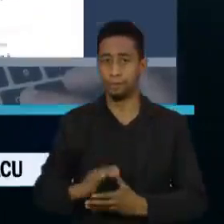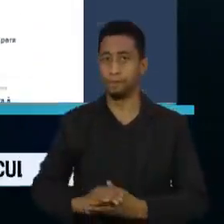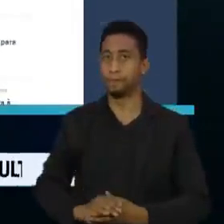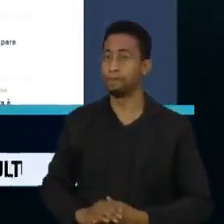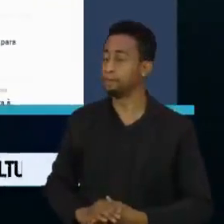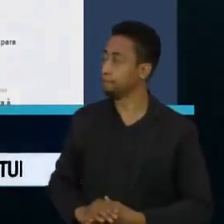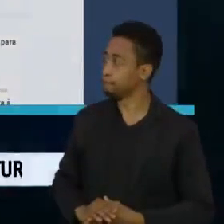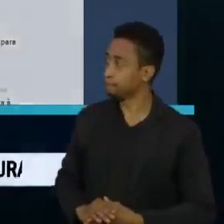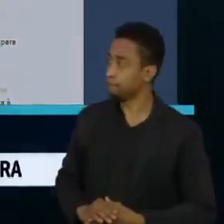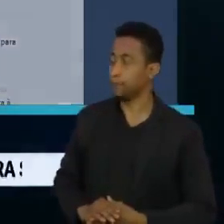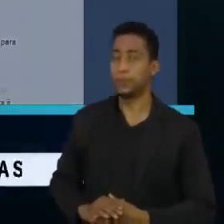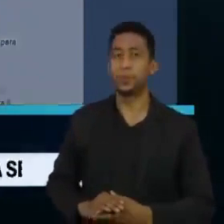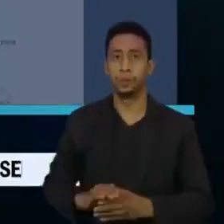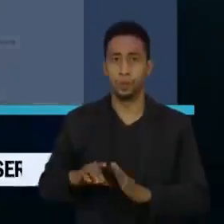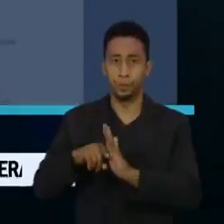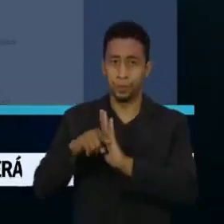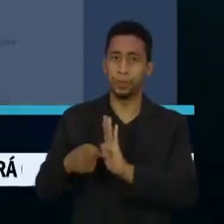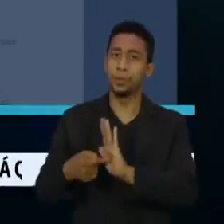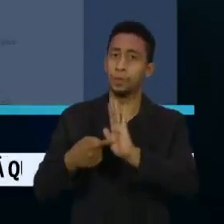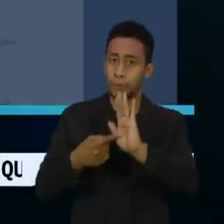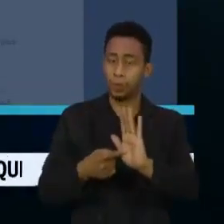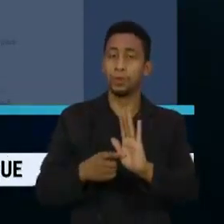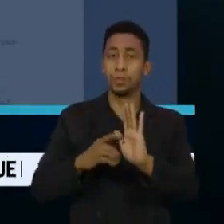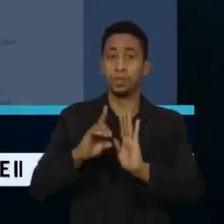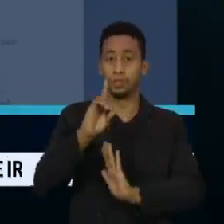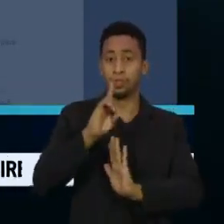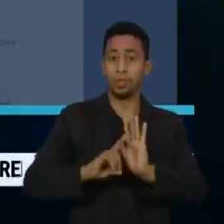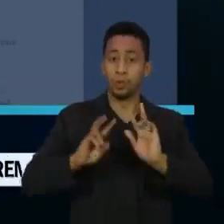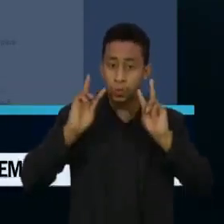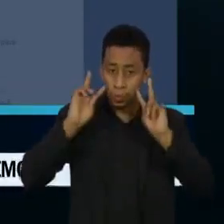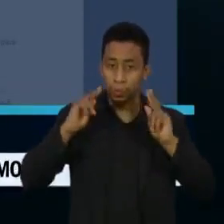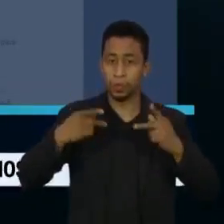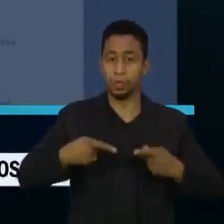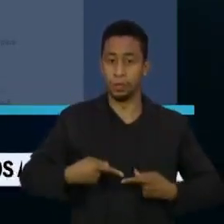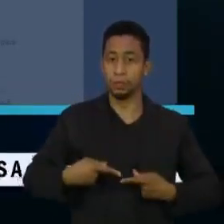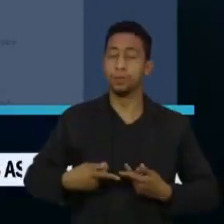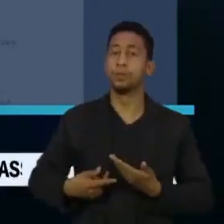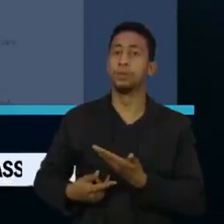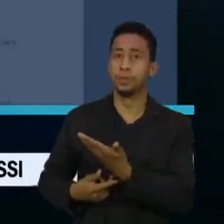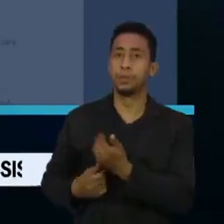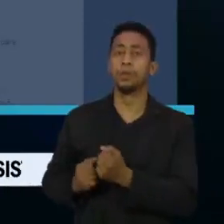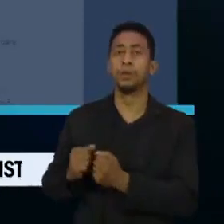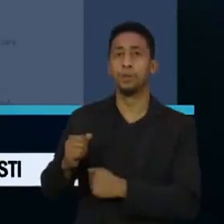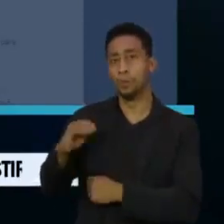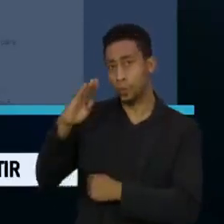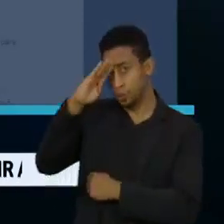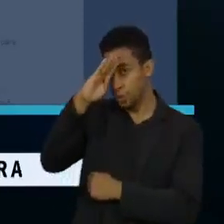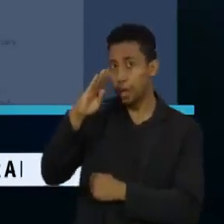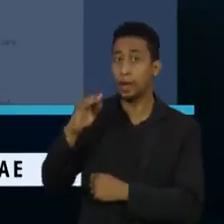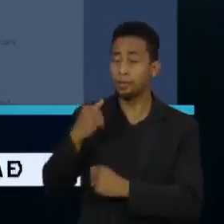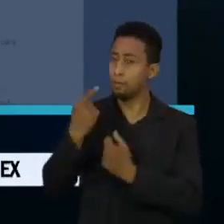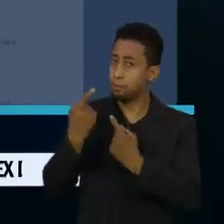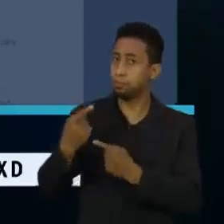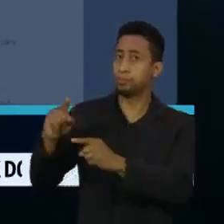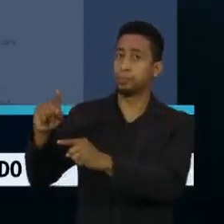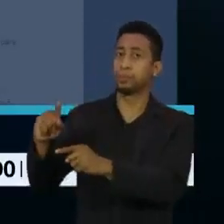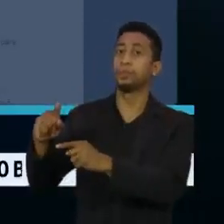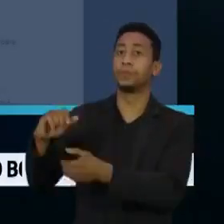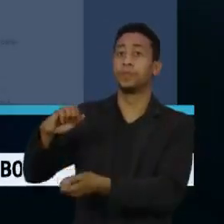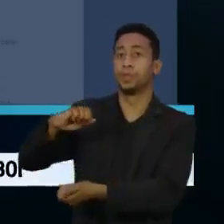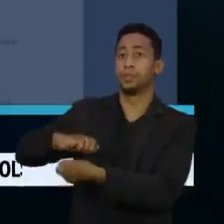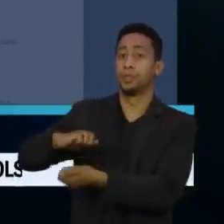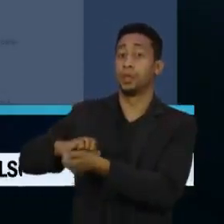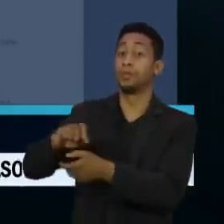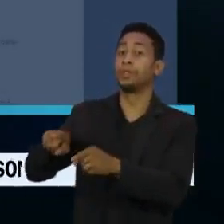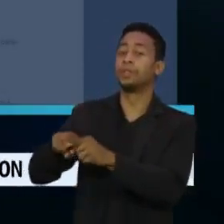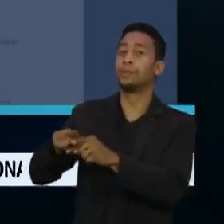De acordo com a entidade ligada aos direitos humanos, o presidente Jair Bolsonaro buscou intimidar o Supremo Tribunal Federal e tem